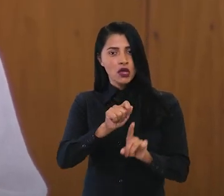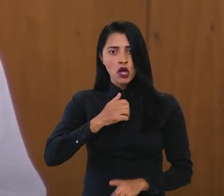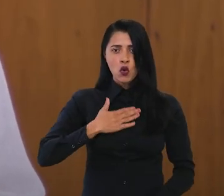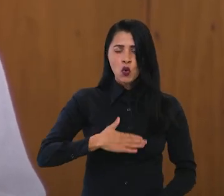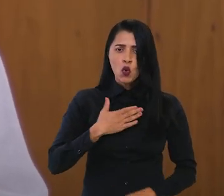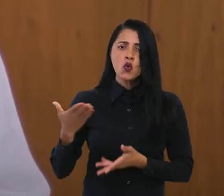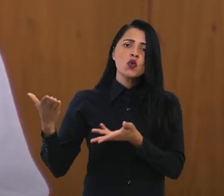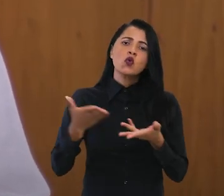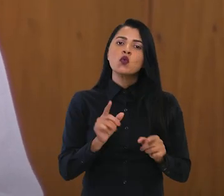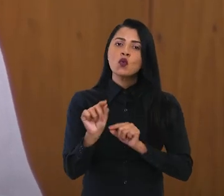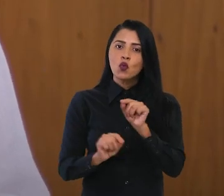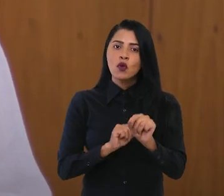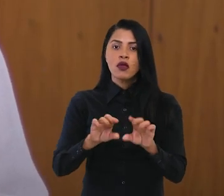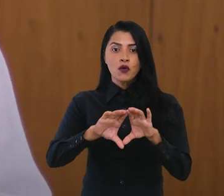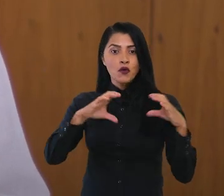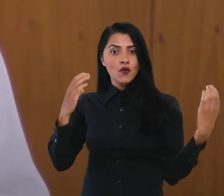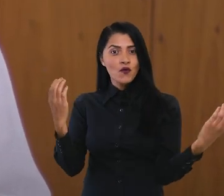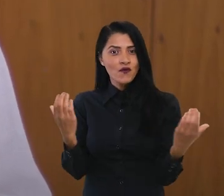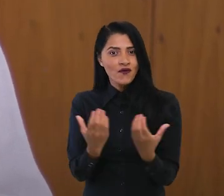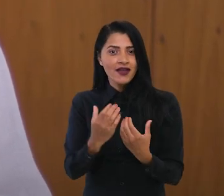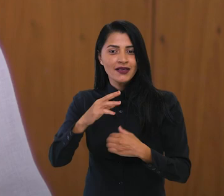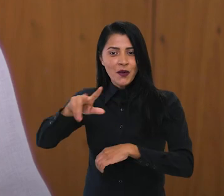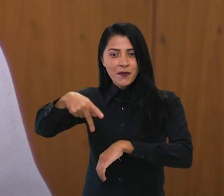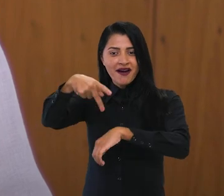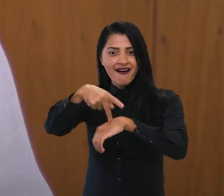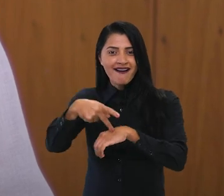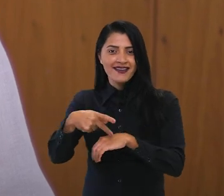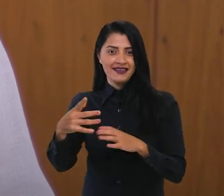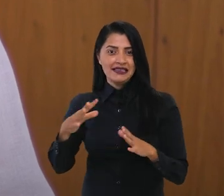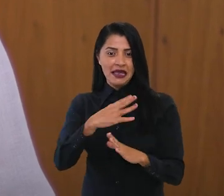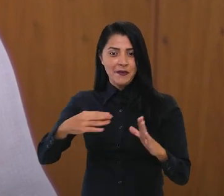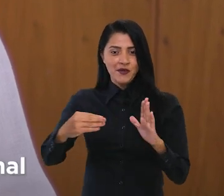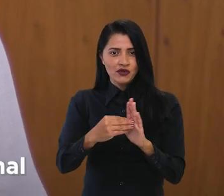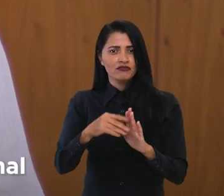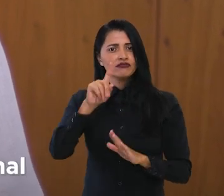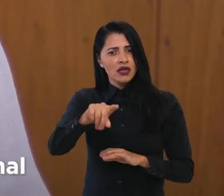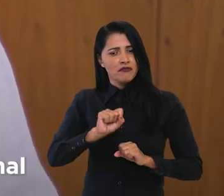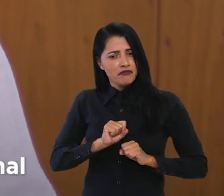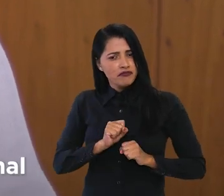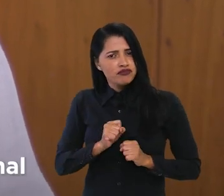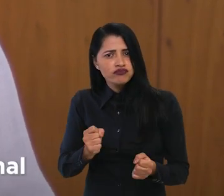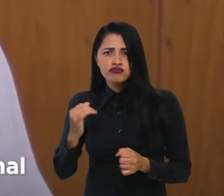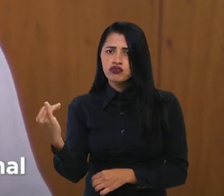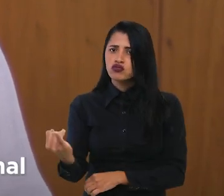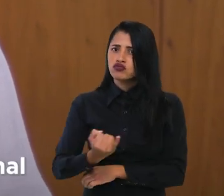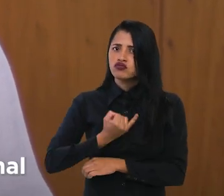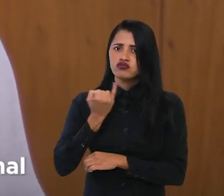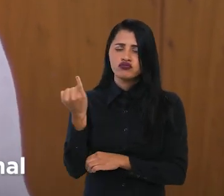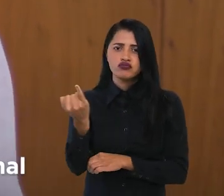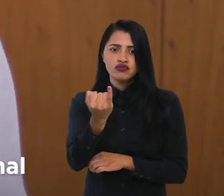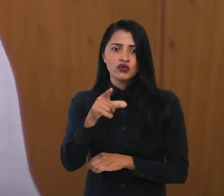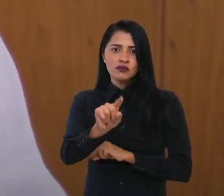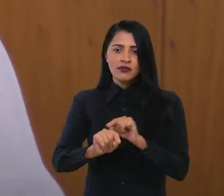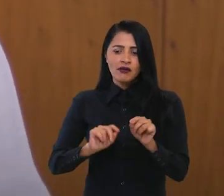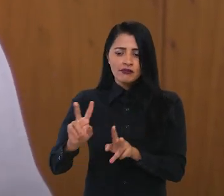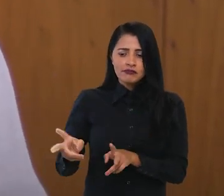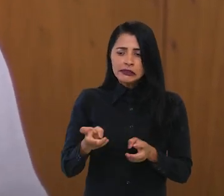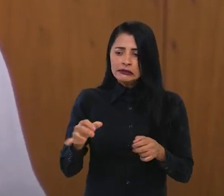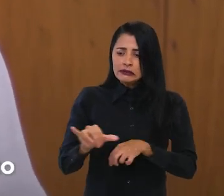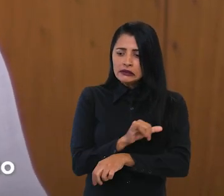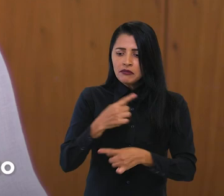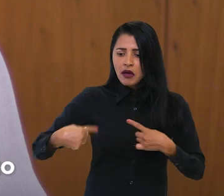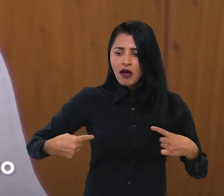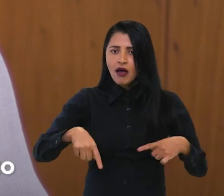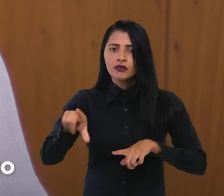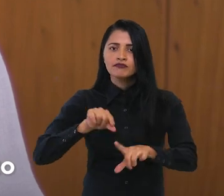agosto deste ano, receberemos a Cúpula dos Países Amazônicos, uma importante iniciativa regional para